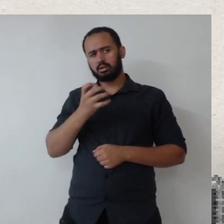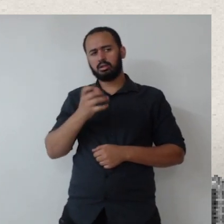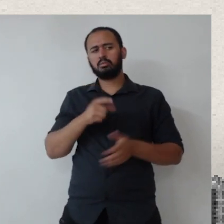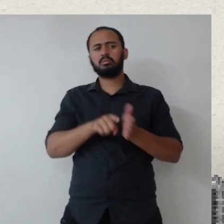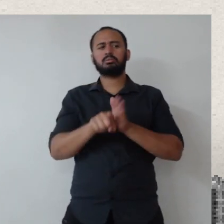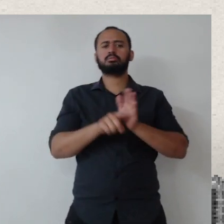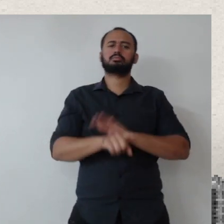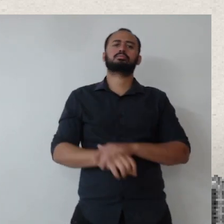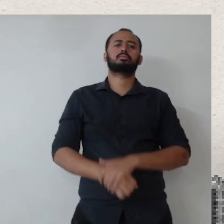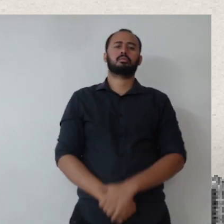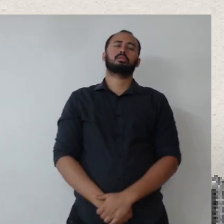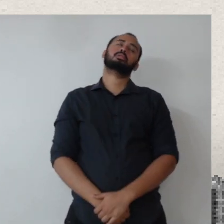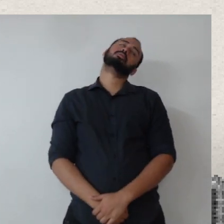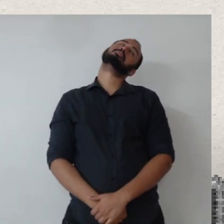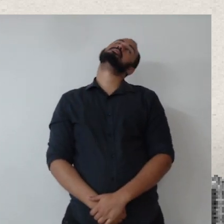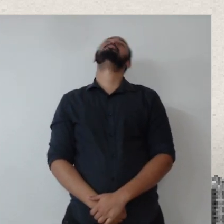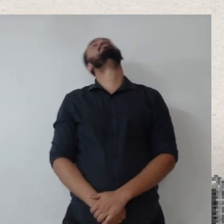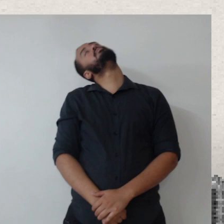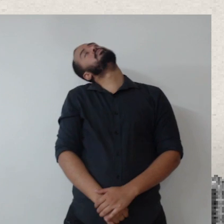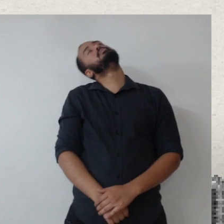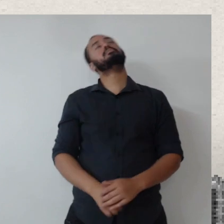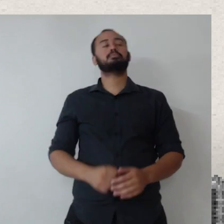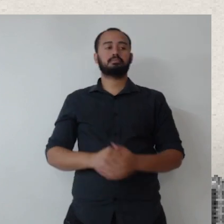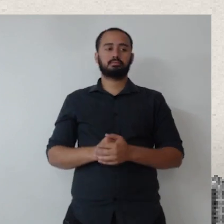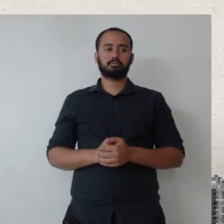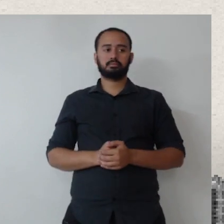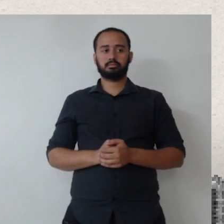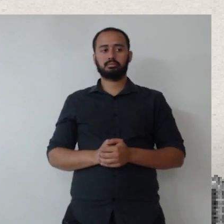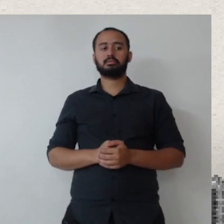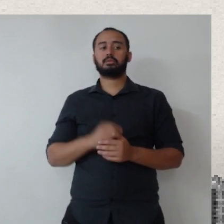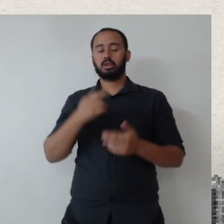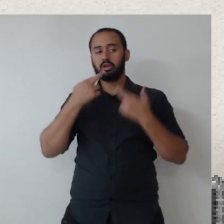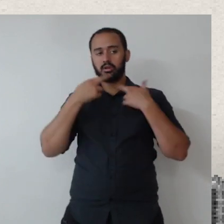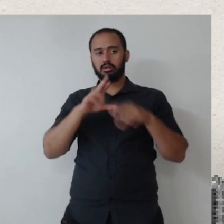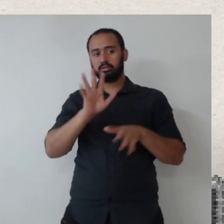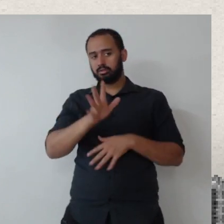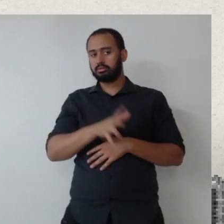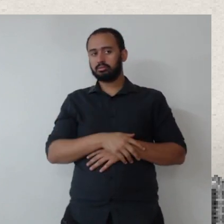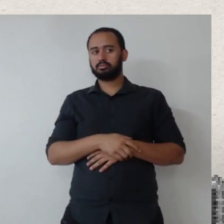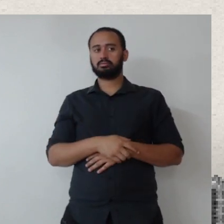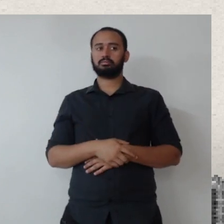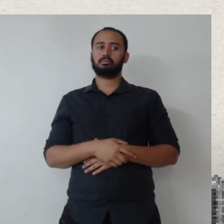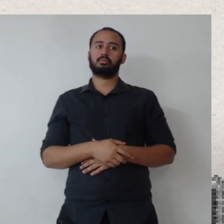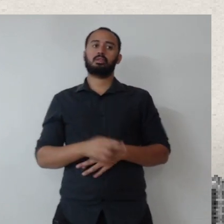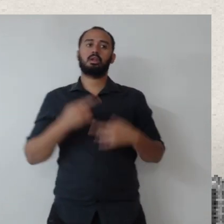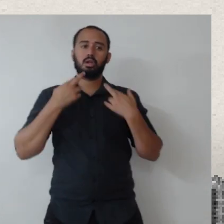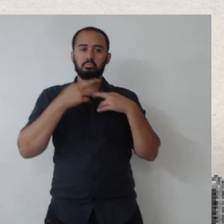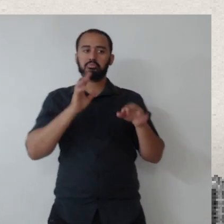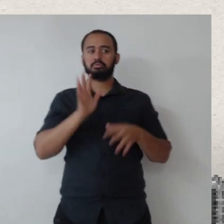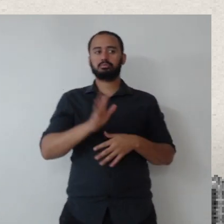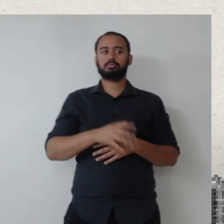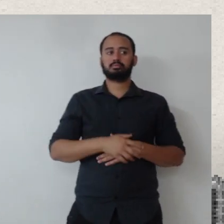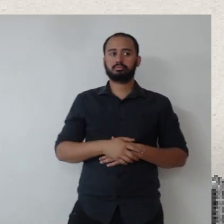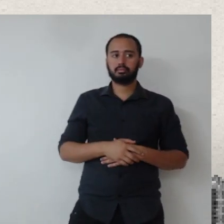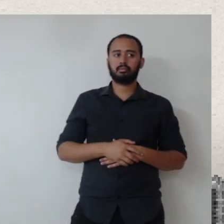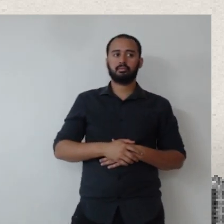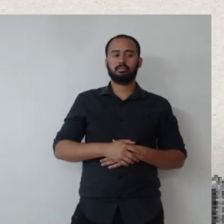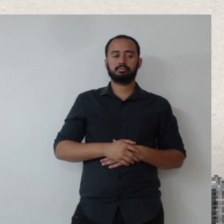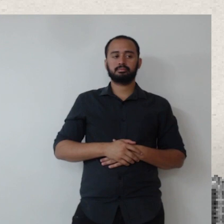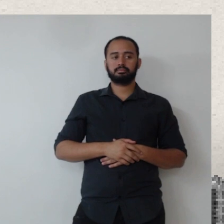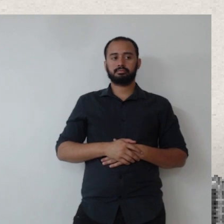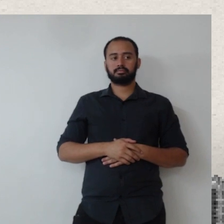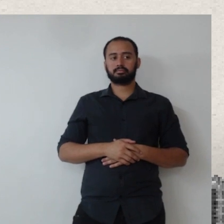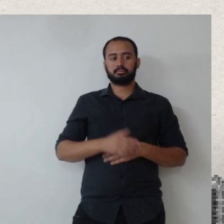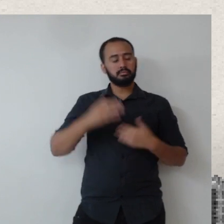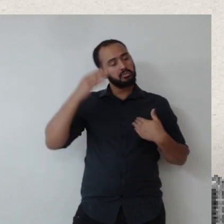sei, Irani, ele respondeu, desculpa, eu até interrompi, ele te respondeu, Lina? Respondeu, respondeu, respondeu